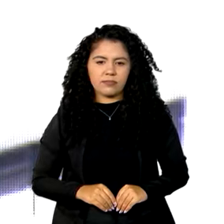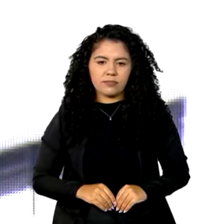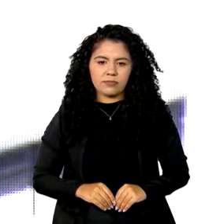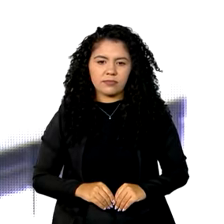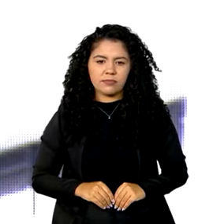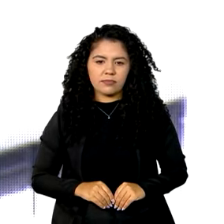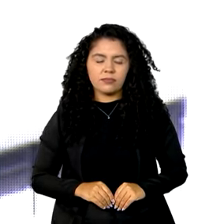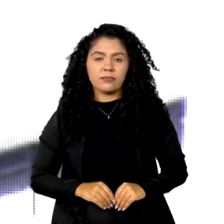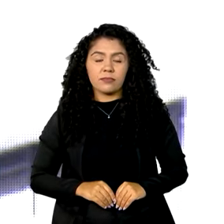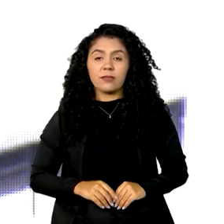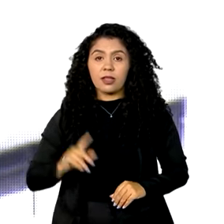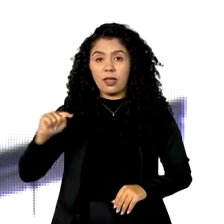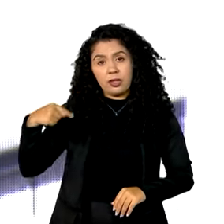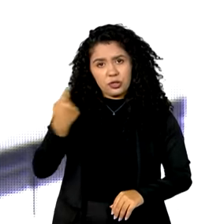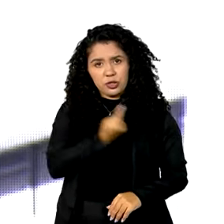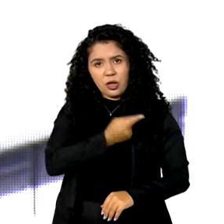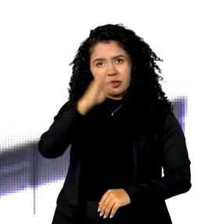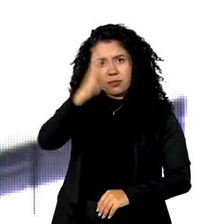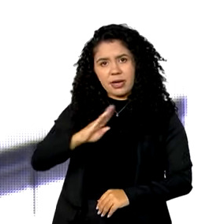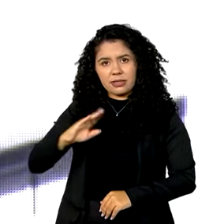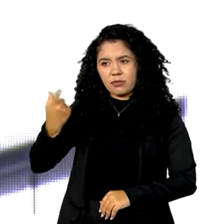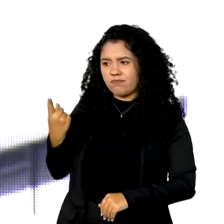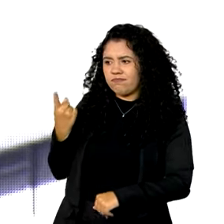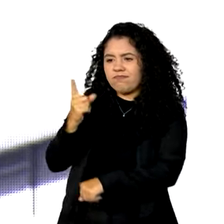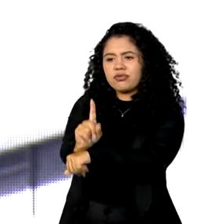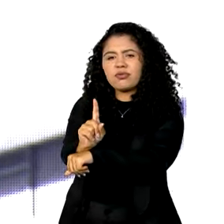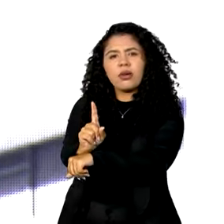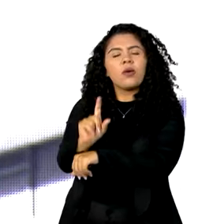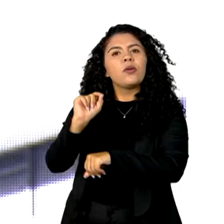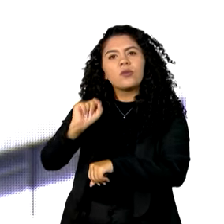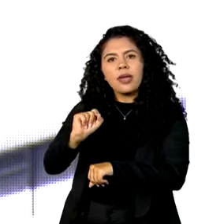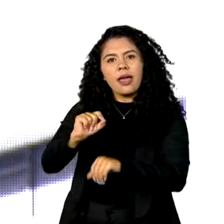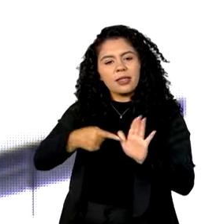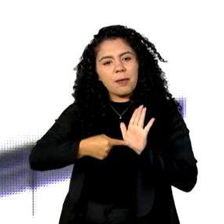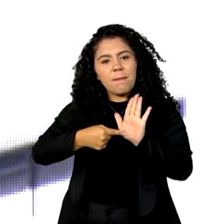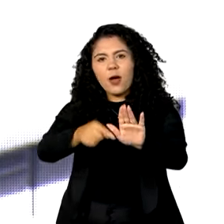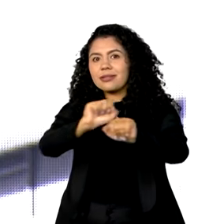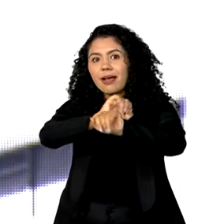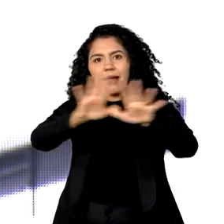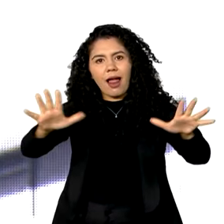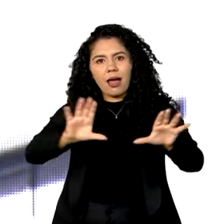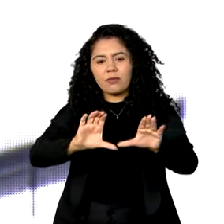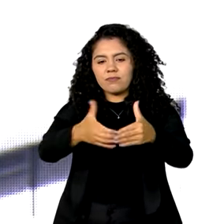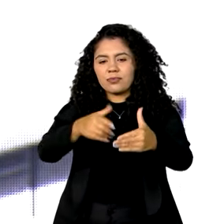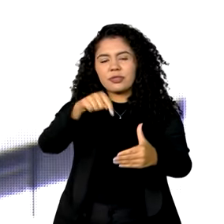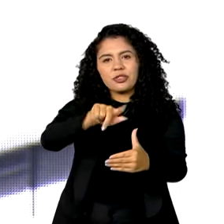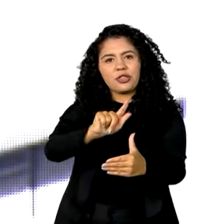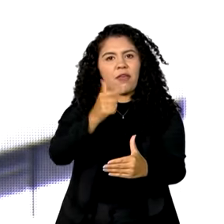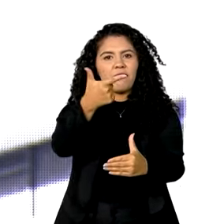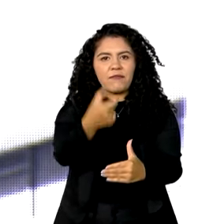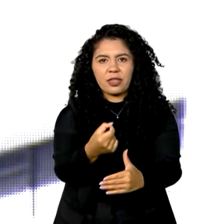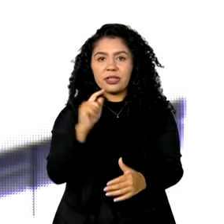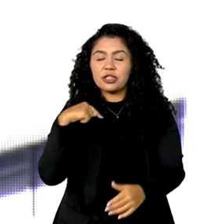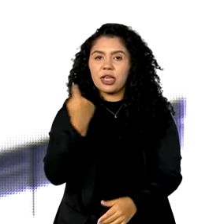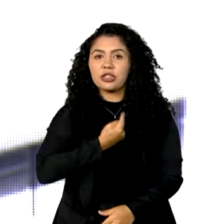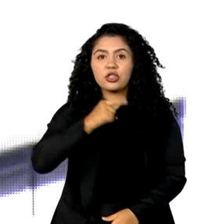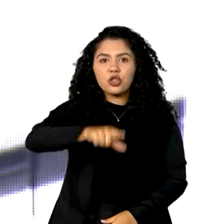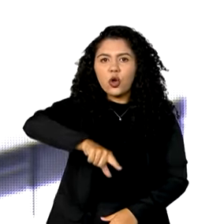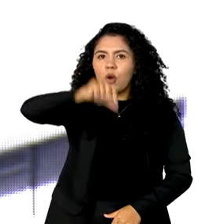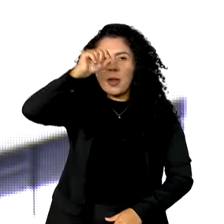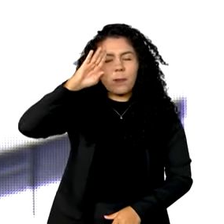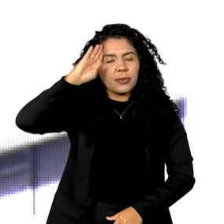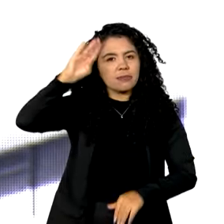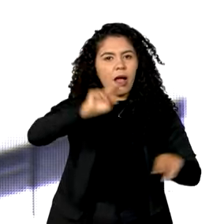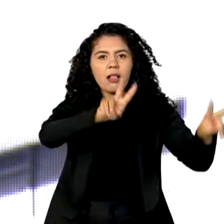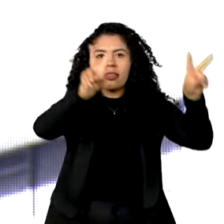O protagonismo que se reflete na presidência do G20, quando elegemos como tema a construção de